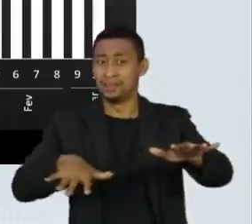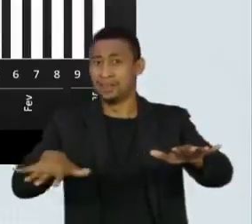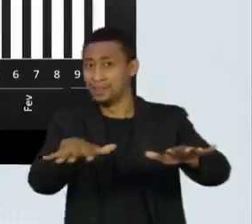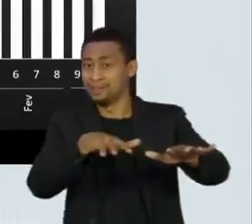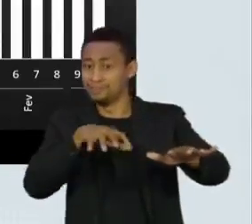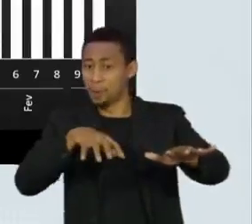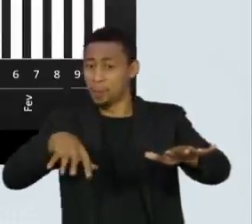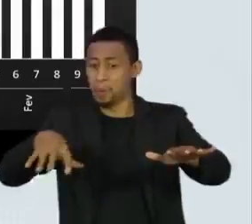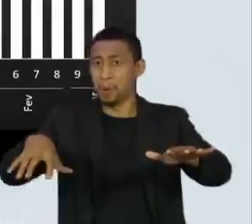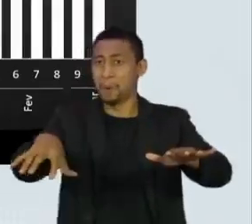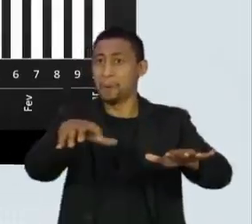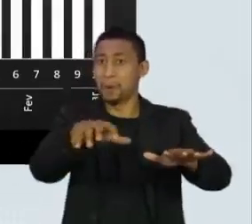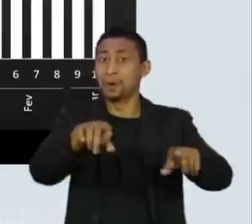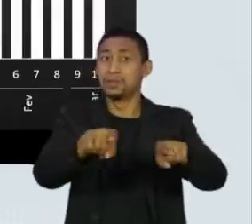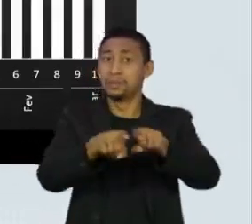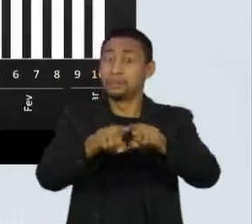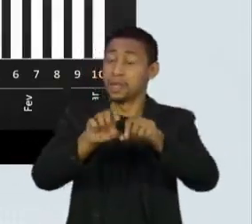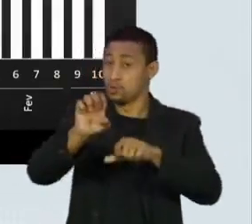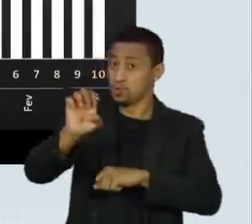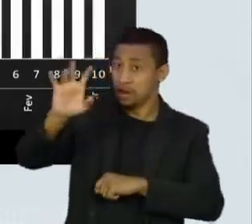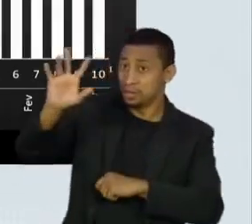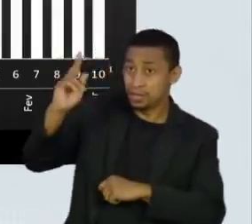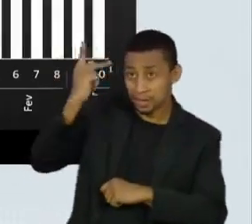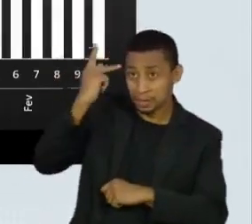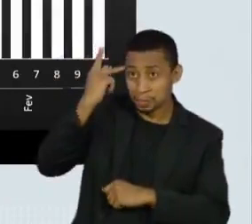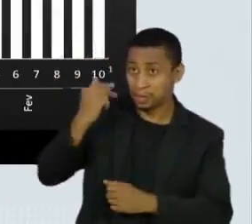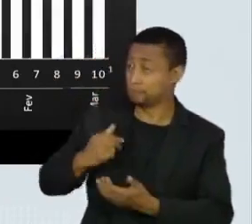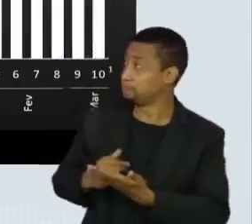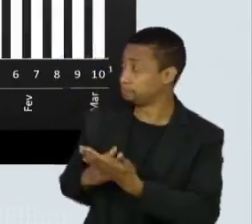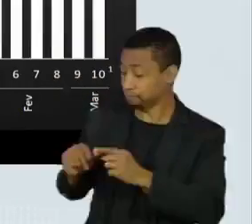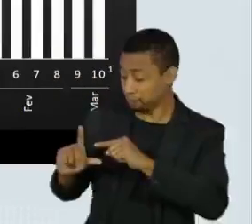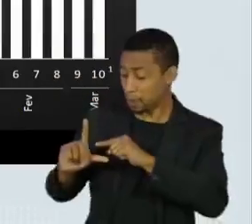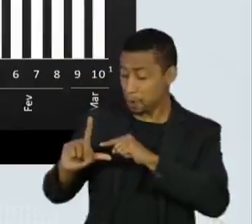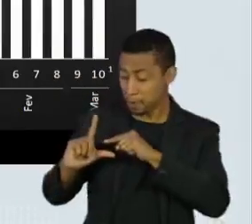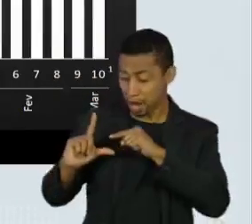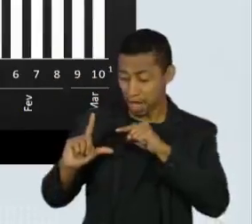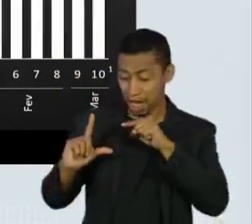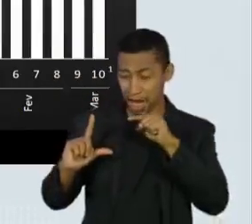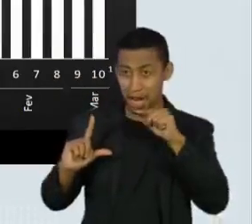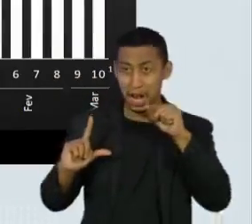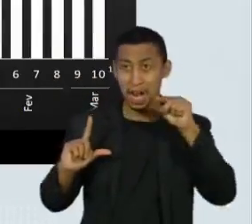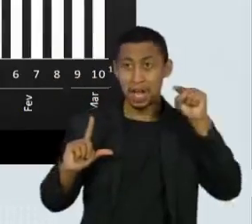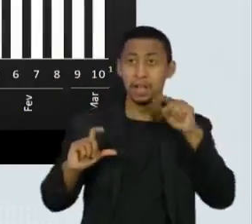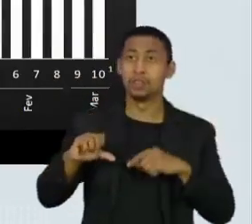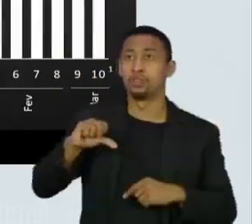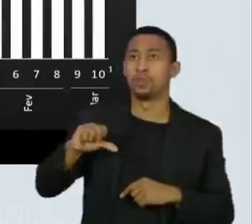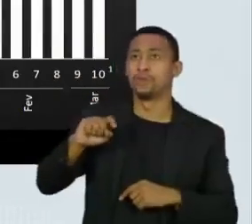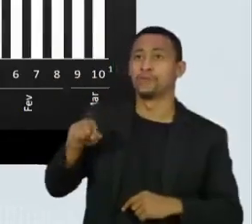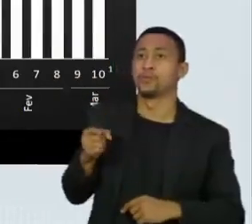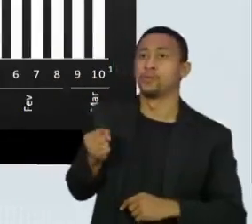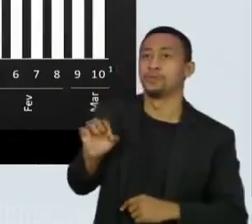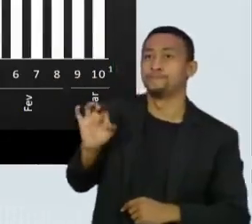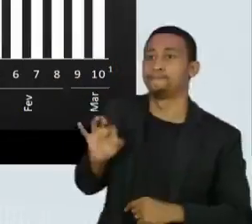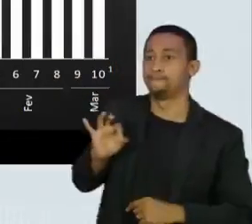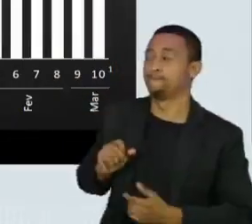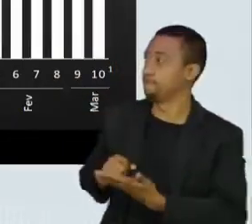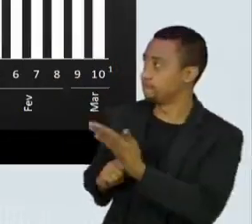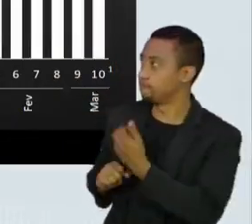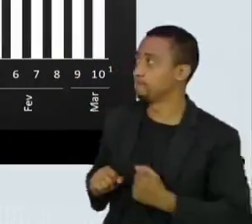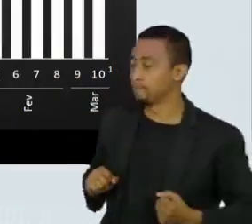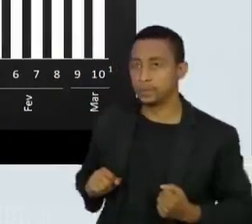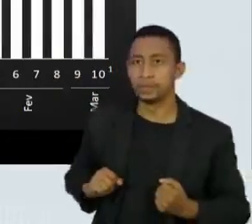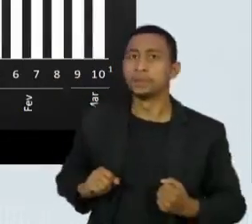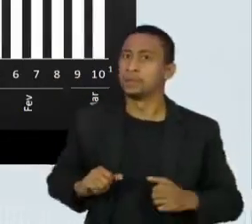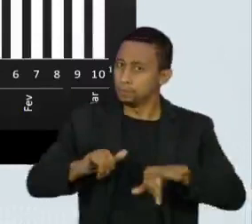regiões, especialmente no estado, mostrando uma elevação de 9,8%. Eu vou voltar a dizer que